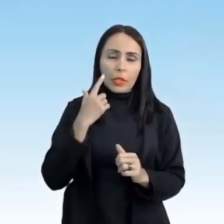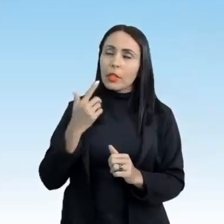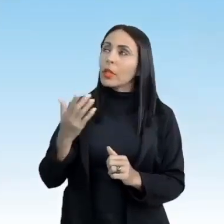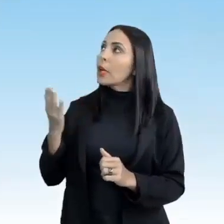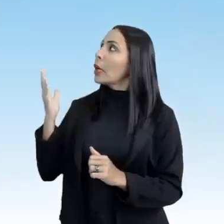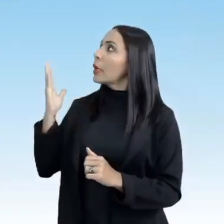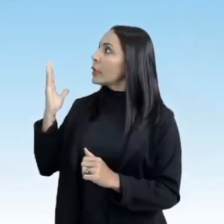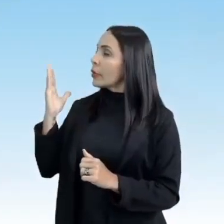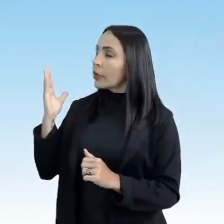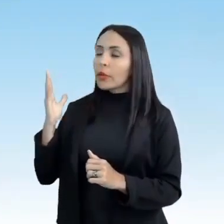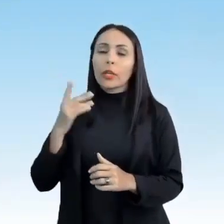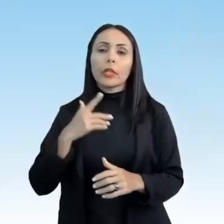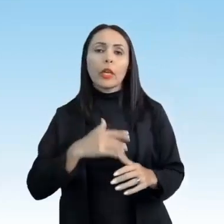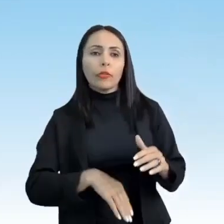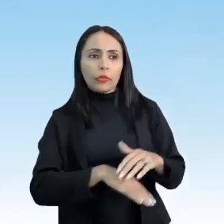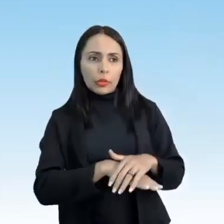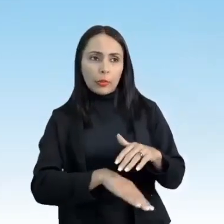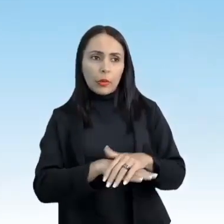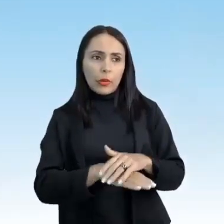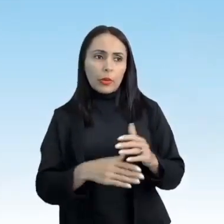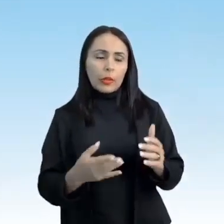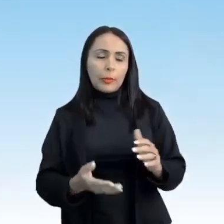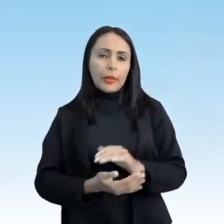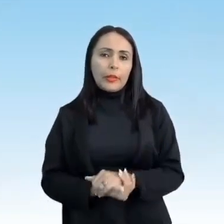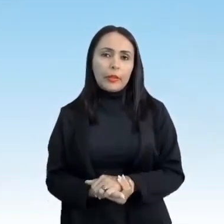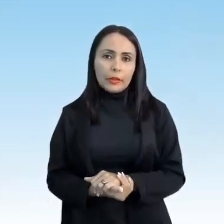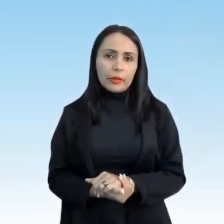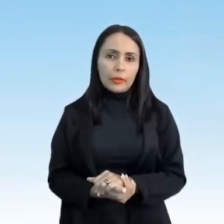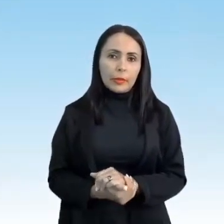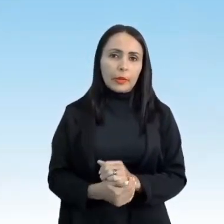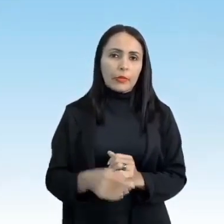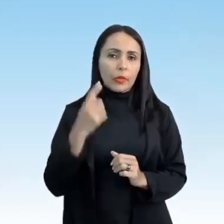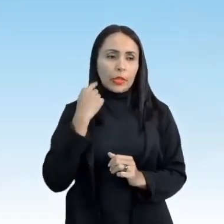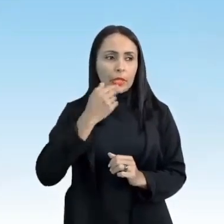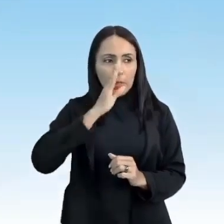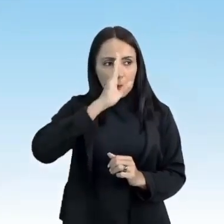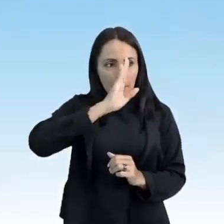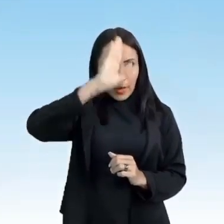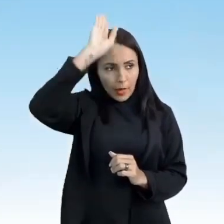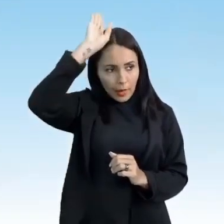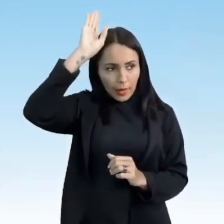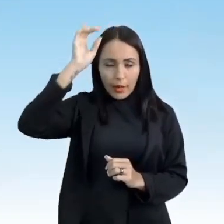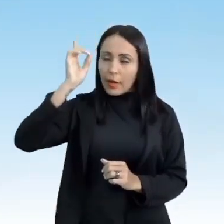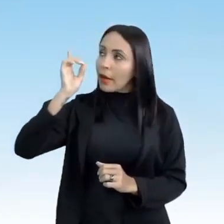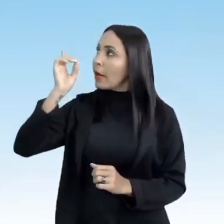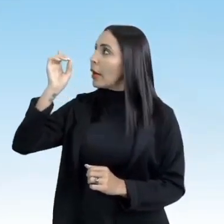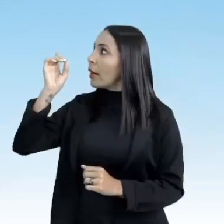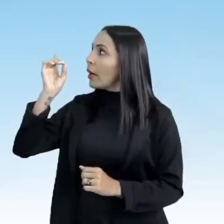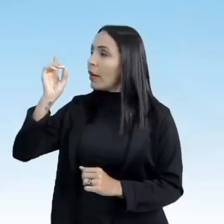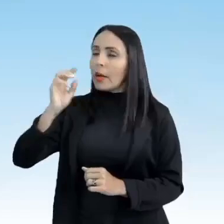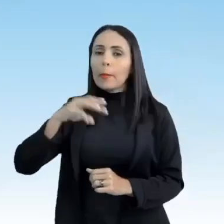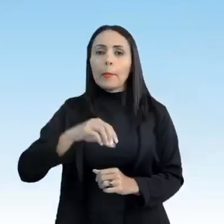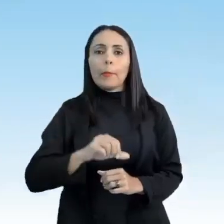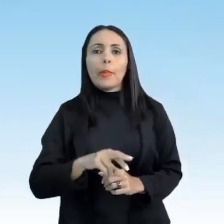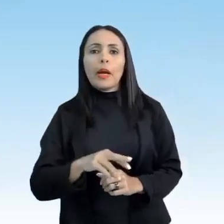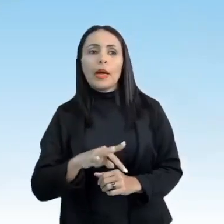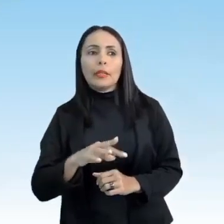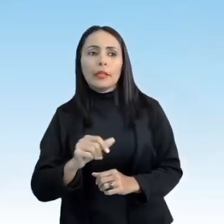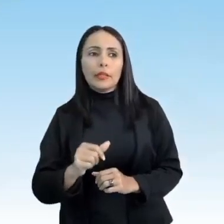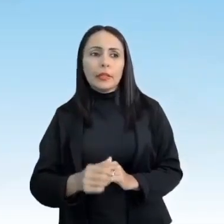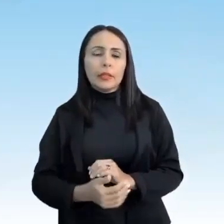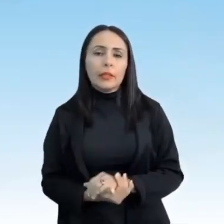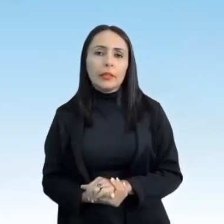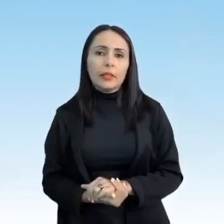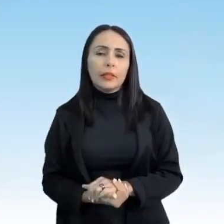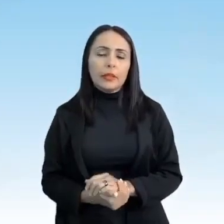né? Que é o futebol. Trouxe foto pra vocês de Neymar, de Marta, que são os destaques nacionais, tá?